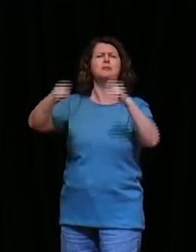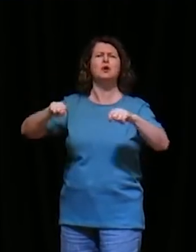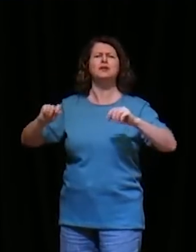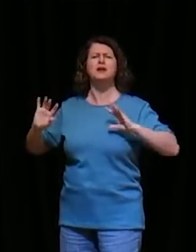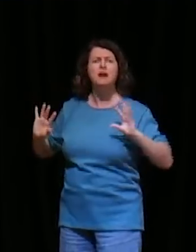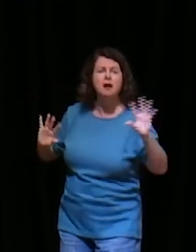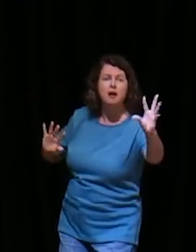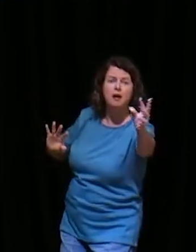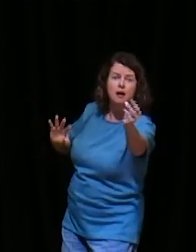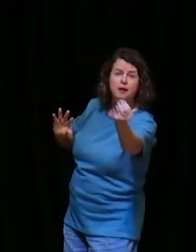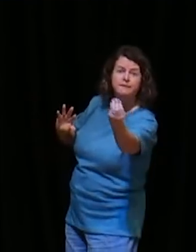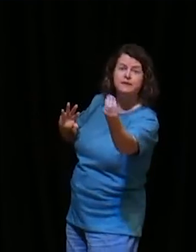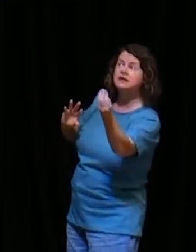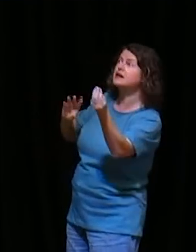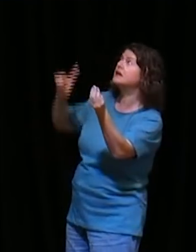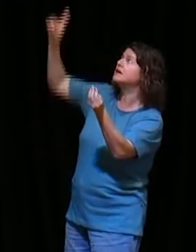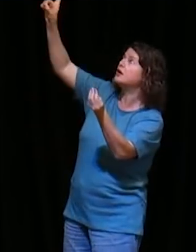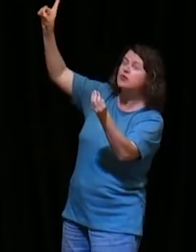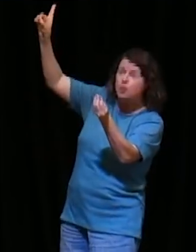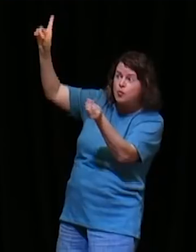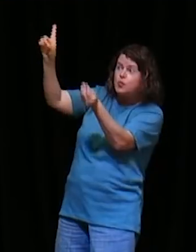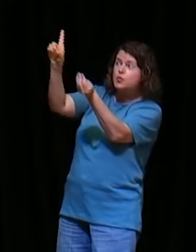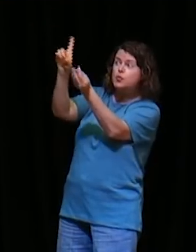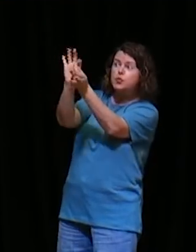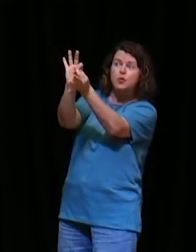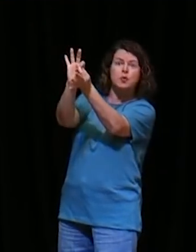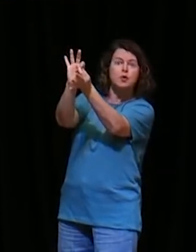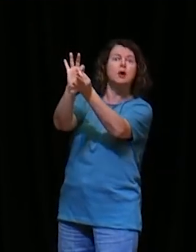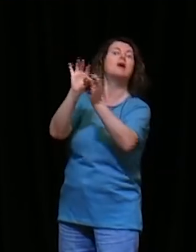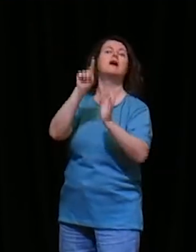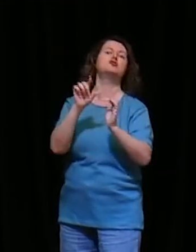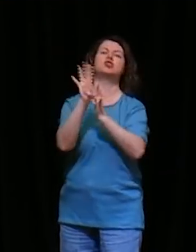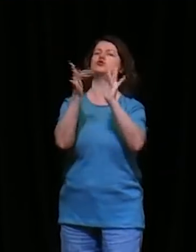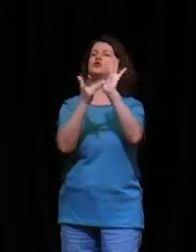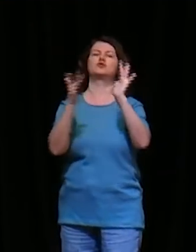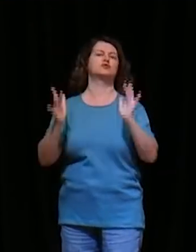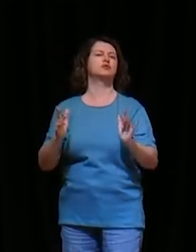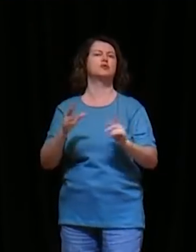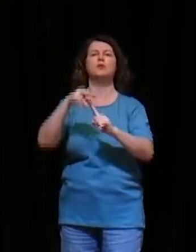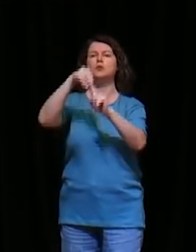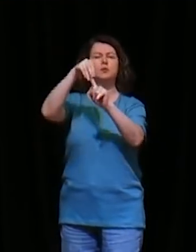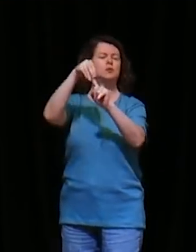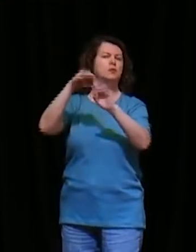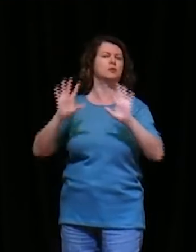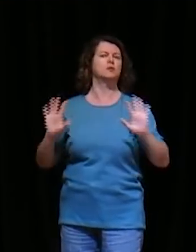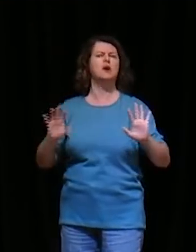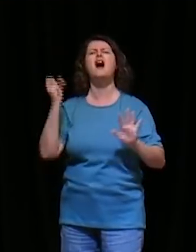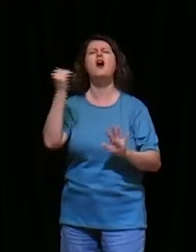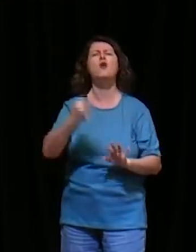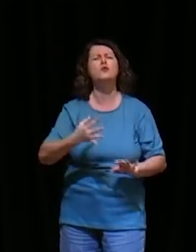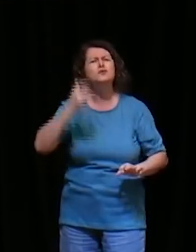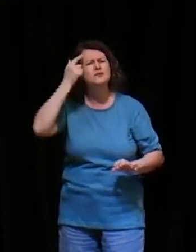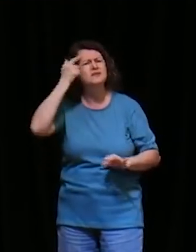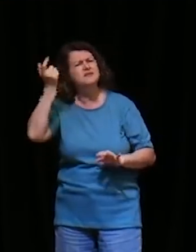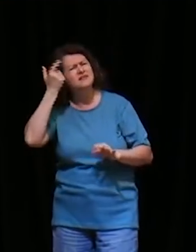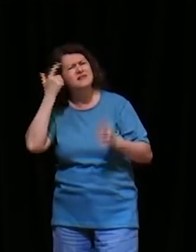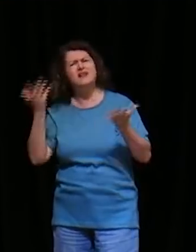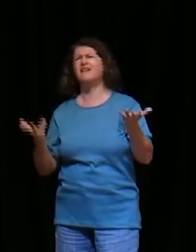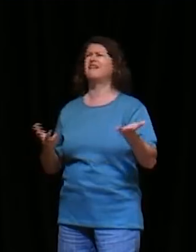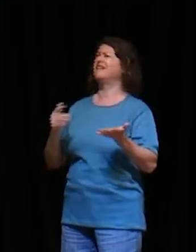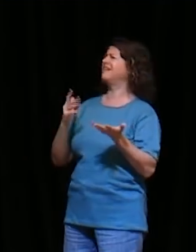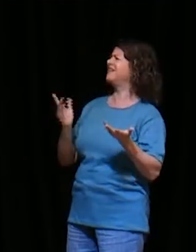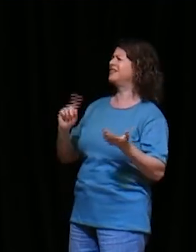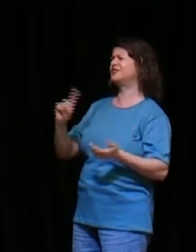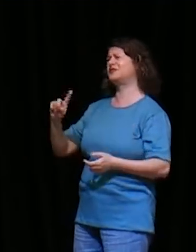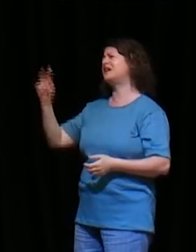na verdade, existem algumas razões aí, pessoas que acham que Deus não vai ouvir a oração dele, pessoas